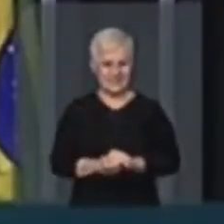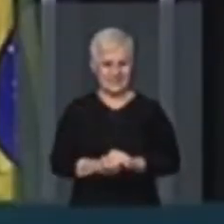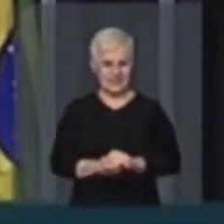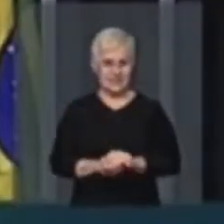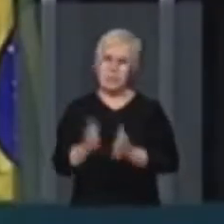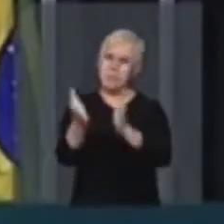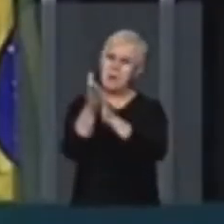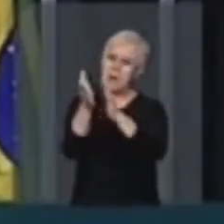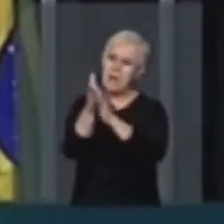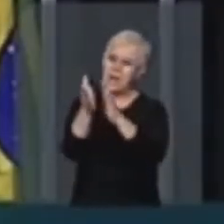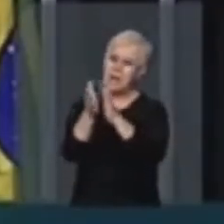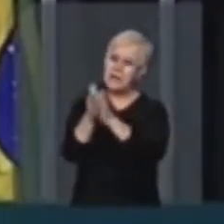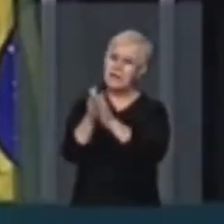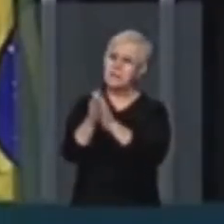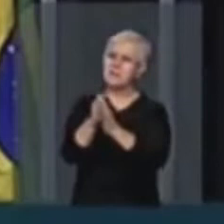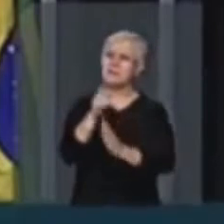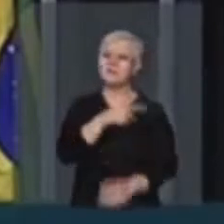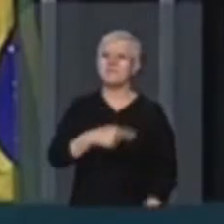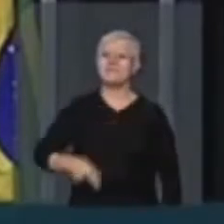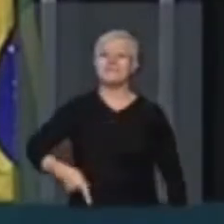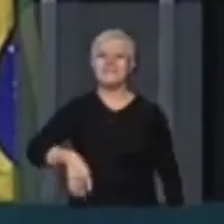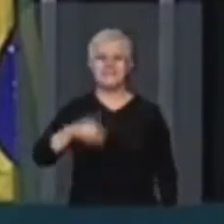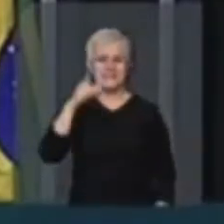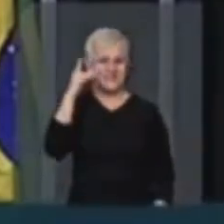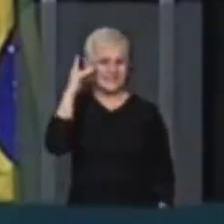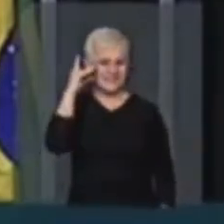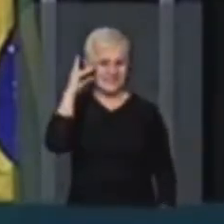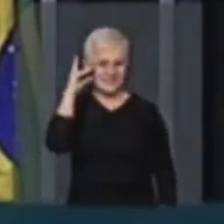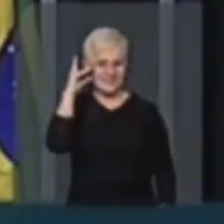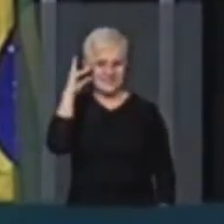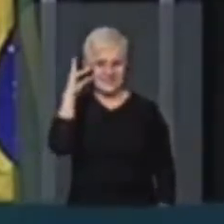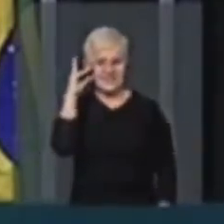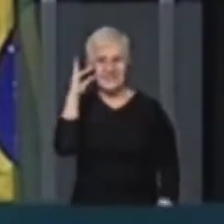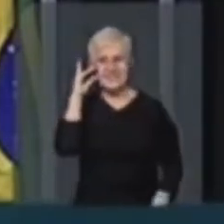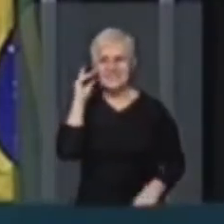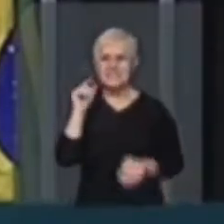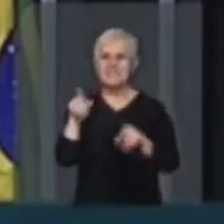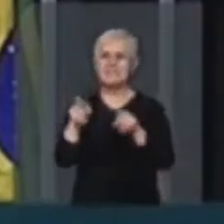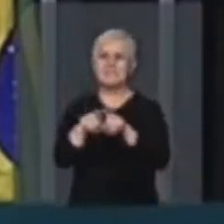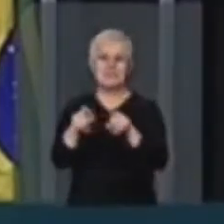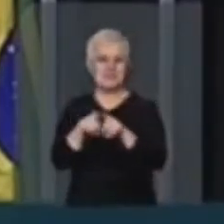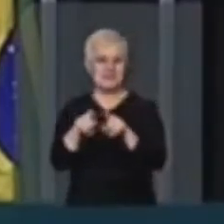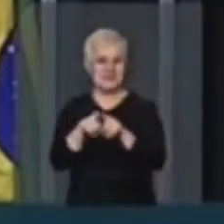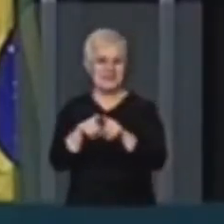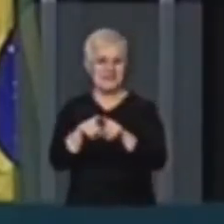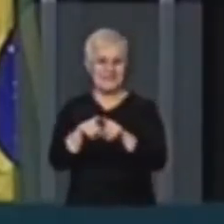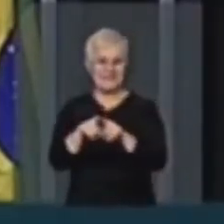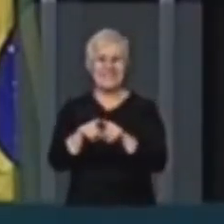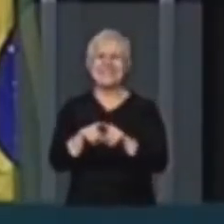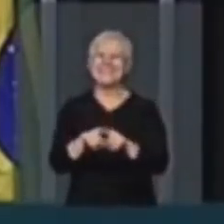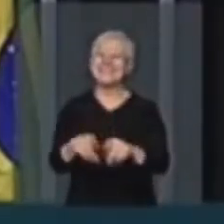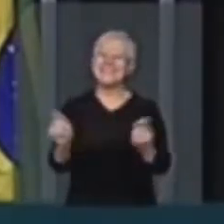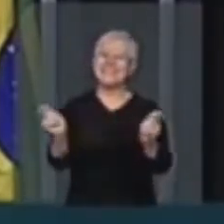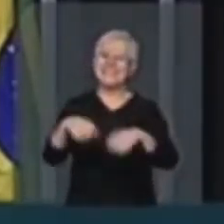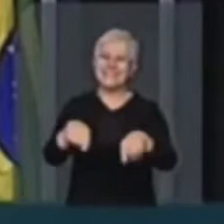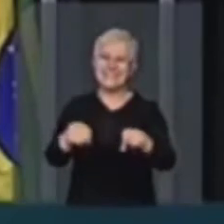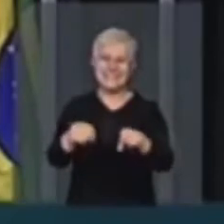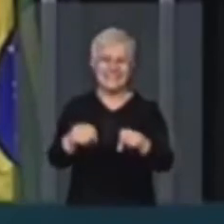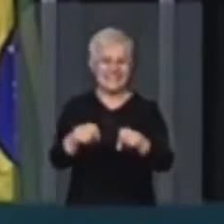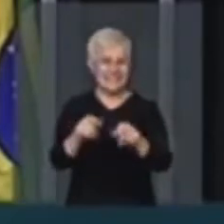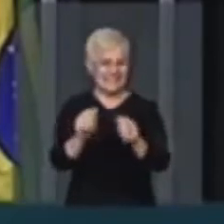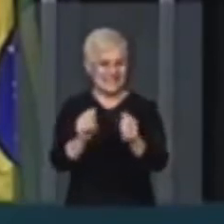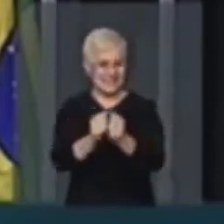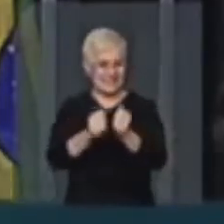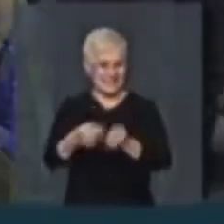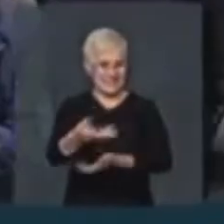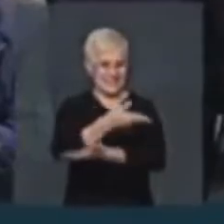Parabéns Dilma Rousseff Vocês crianças devem estar rindo agora Da divisão entre nós Porque o teu partido sempre pregou a divisão para